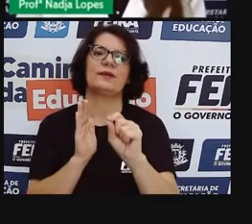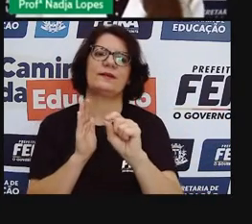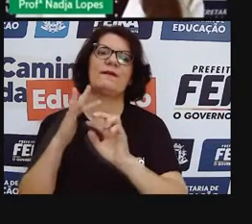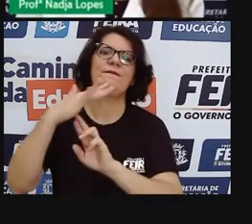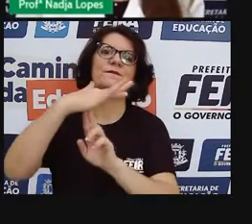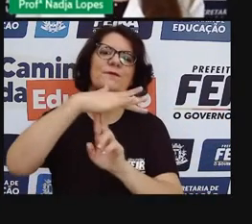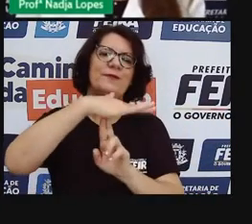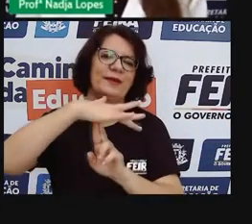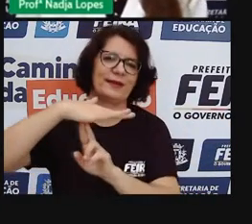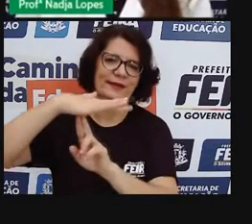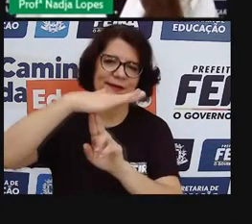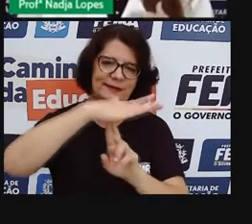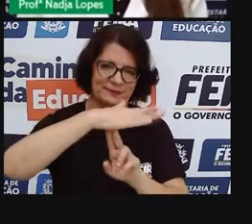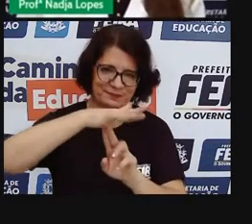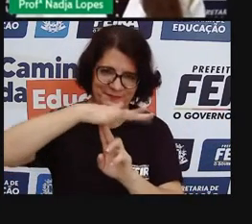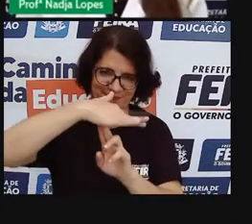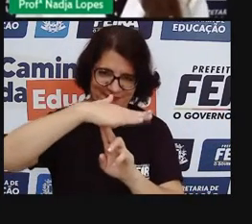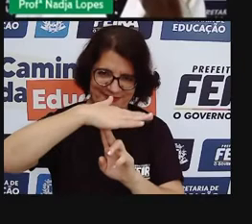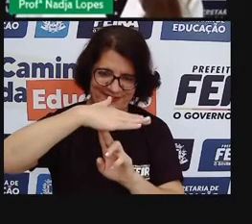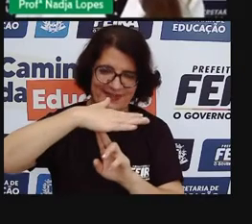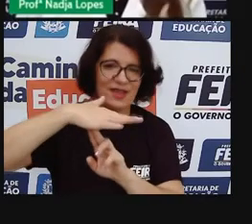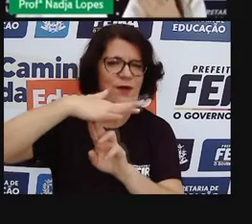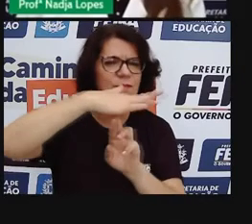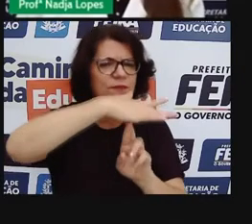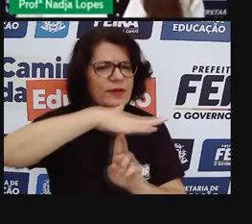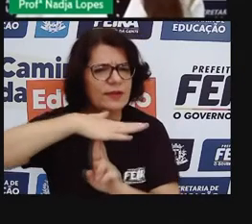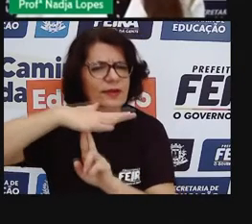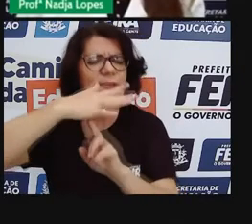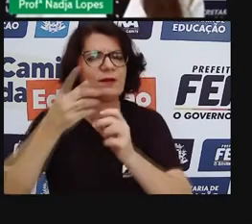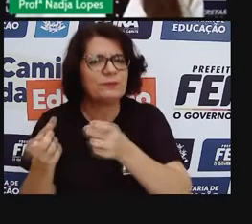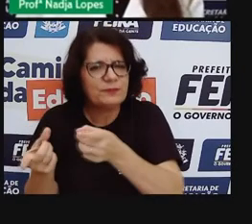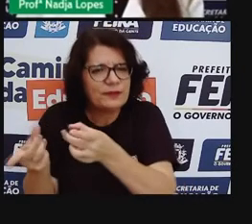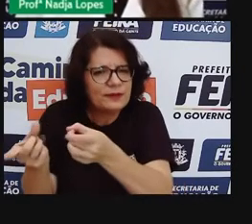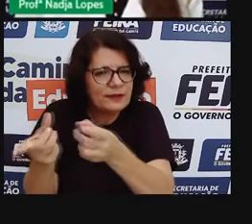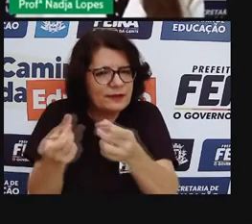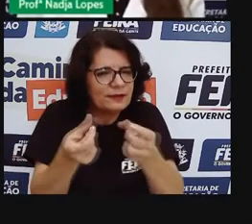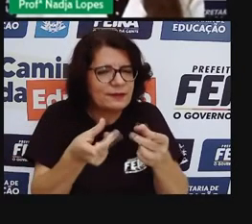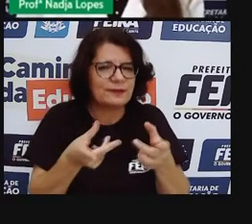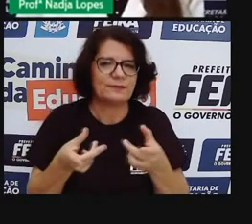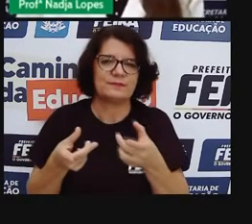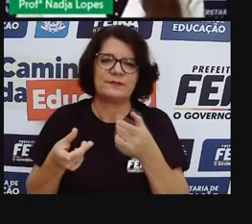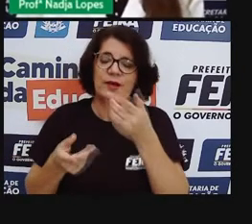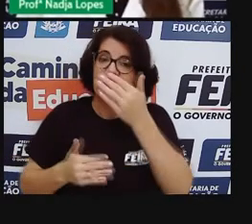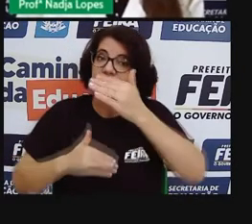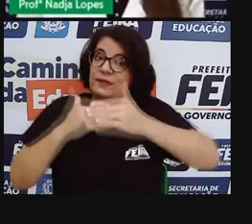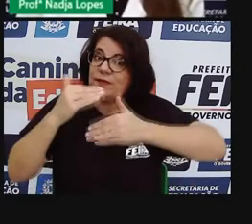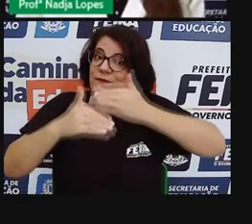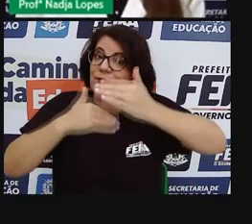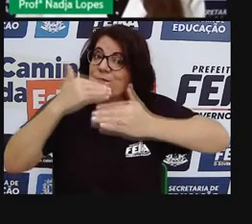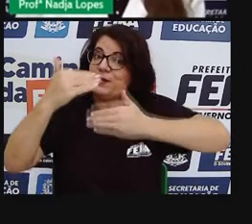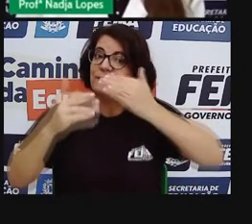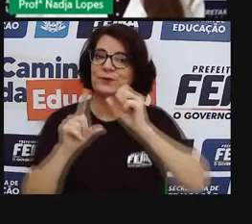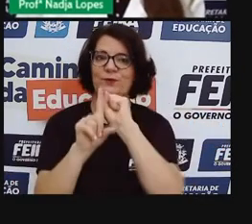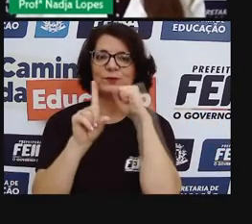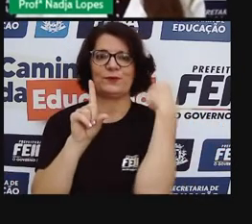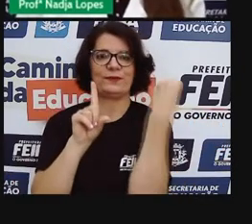As feiras livres foram elementos que ajudaram no desenvolvimento econômico-social de Feira de Santana.